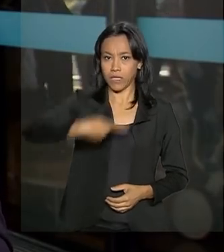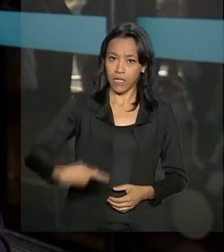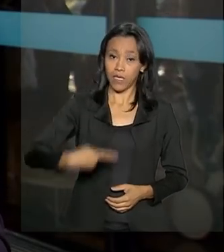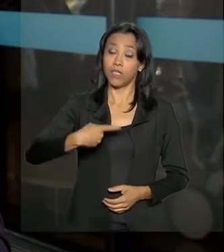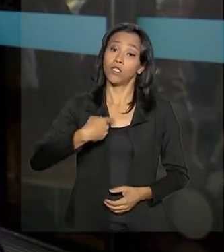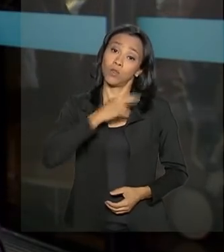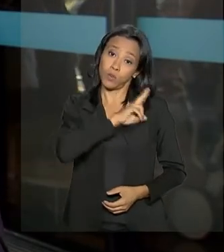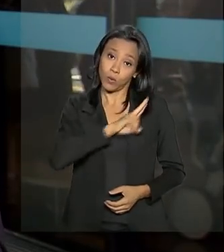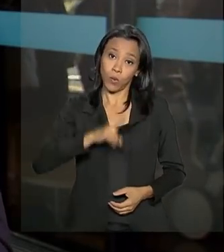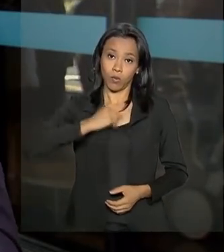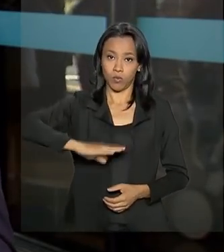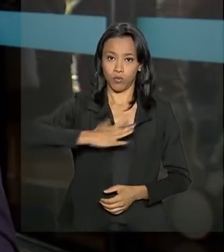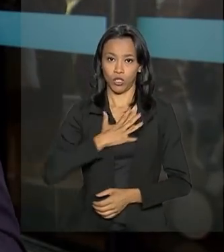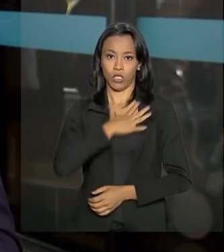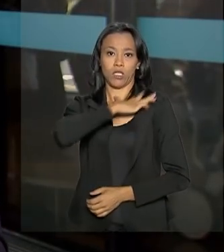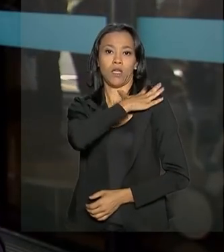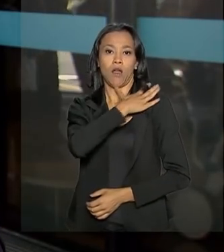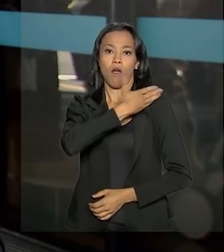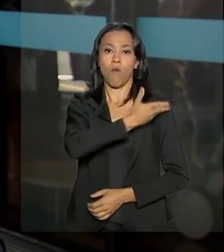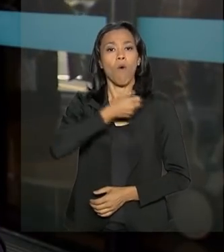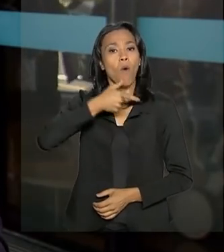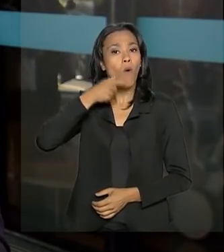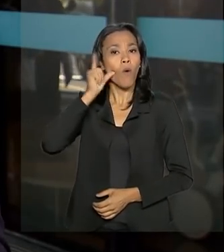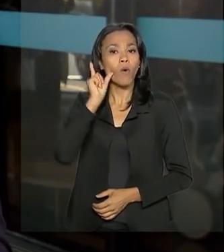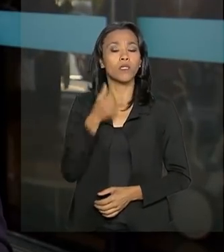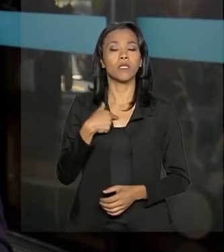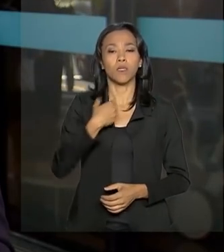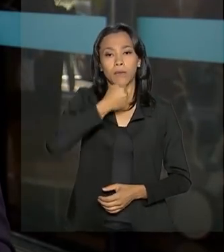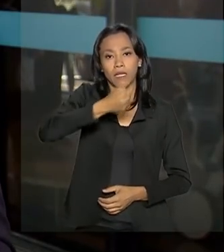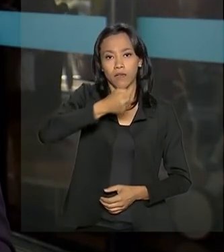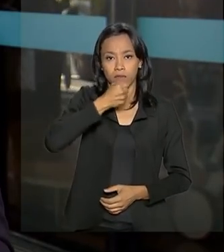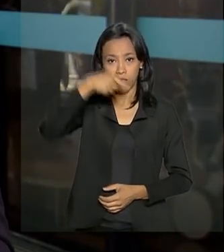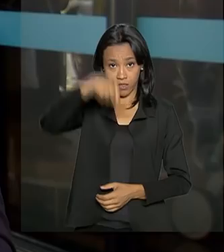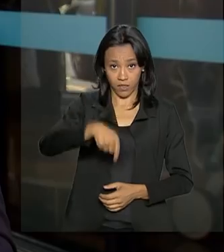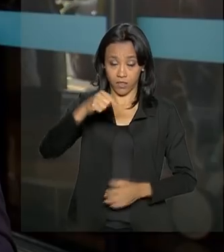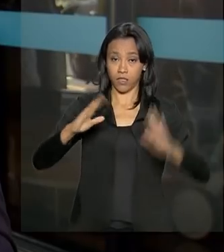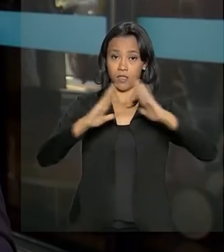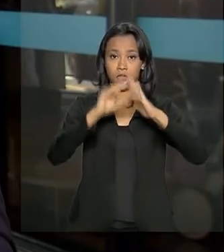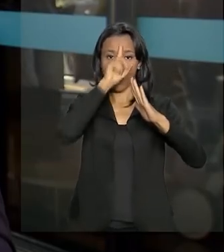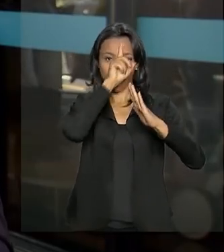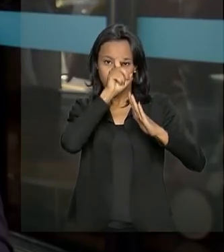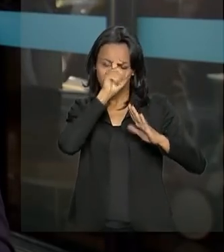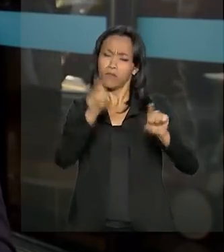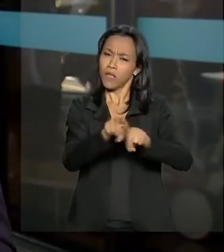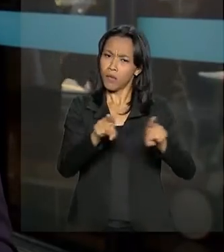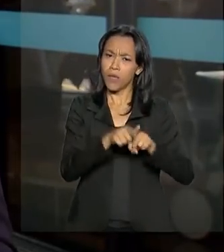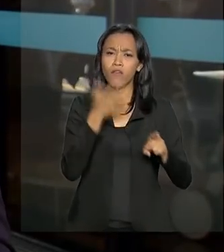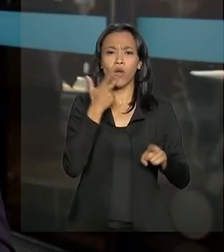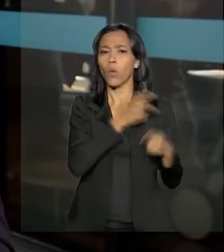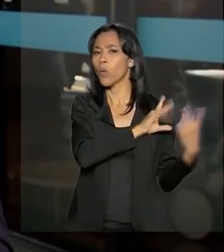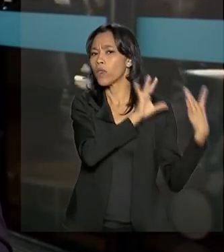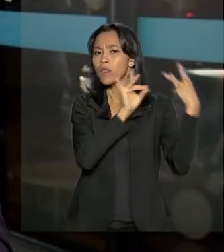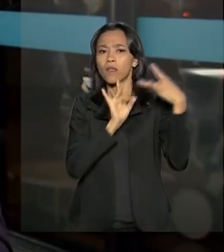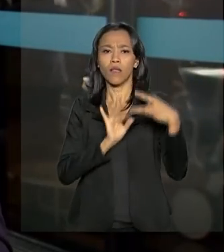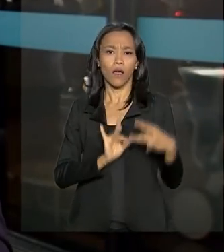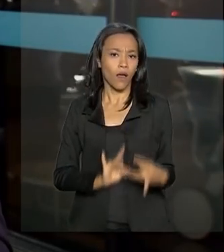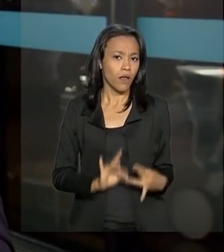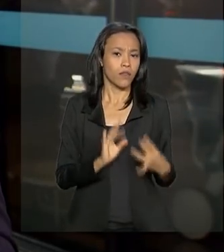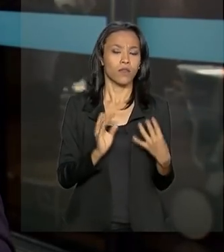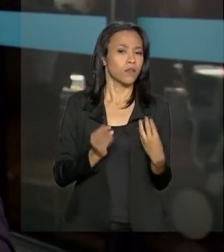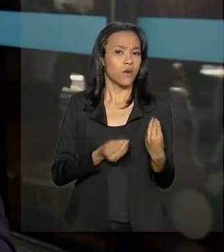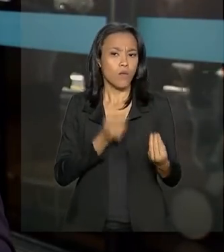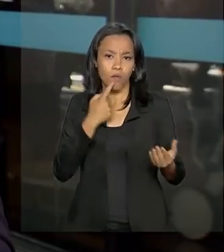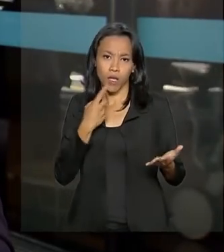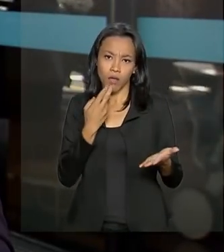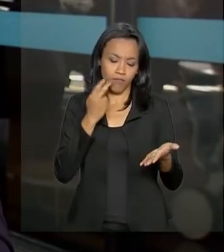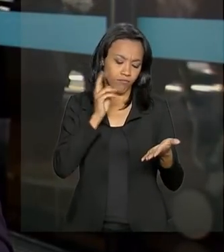general Otávio Rego Barros Ontem, em entrevista coletiva aqui no hospital Albert Einstein Também deu detalhes a respeito da carta